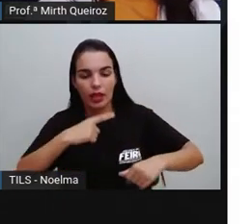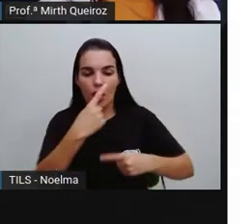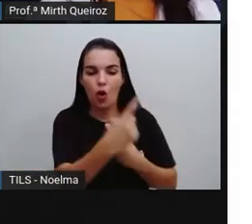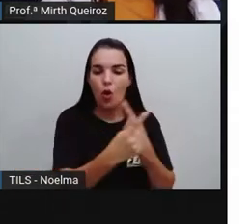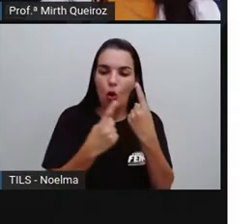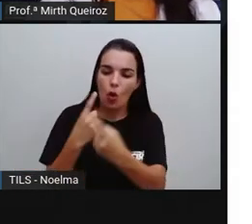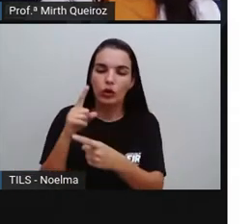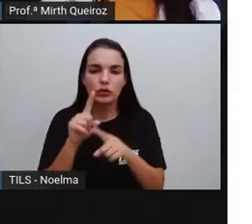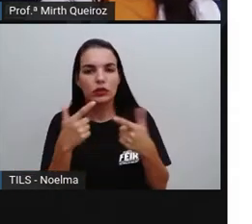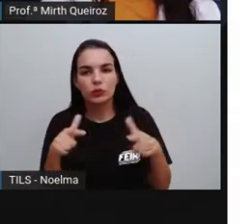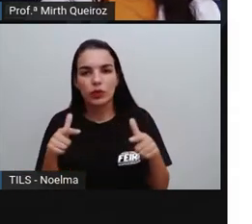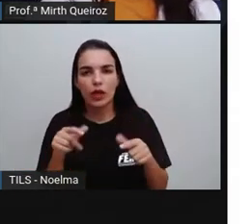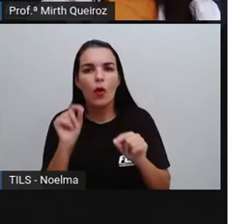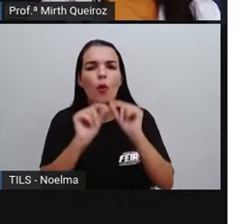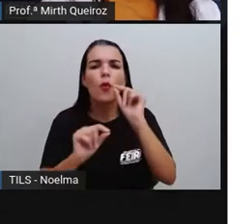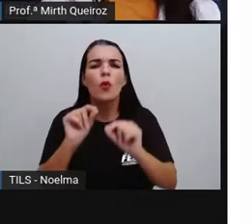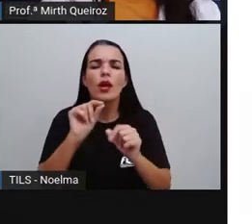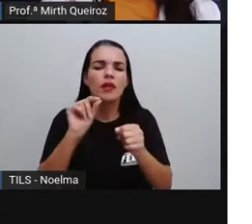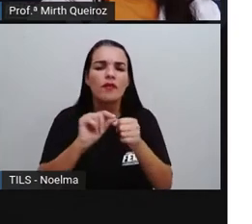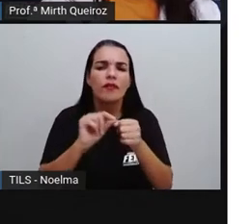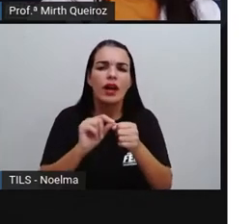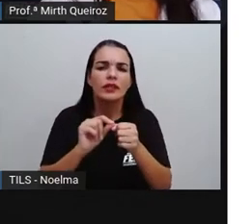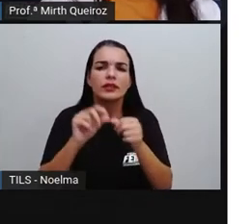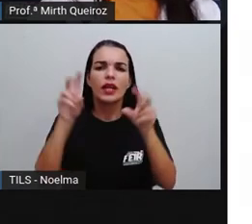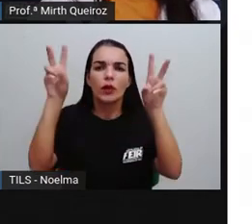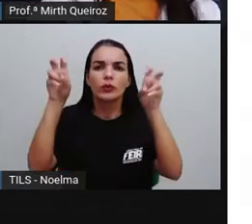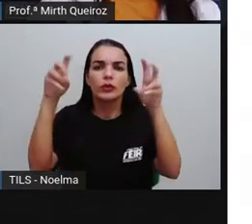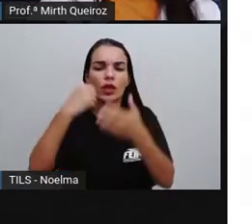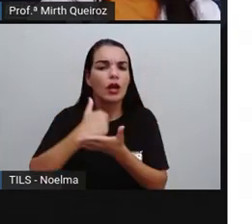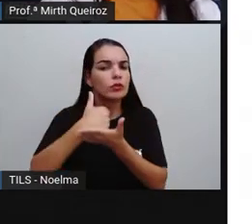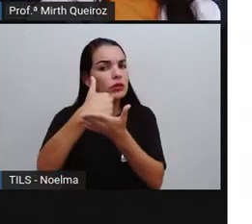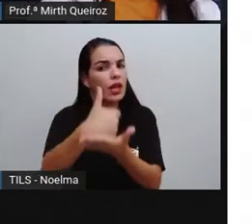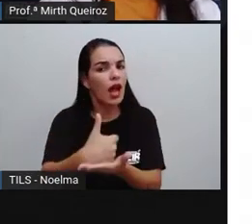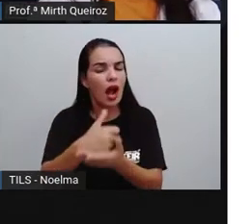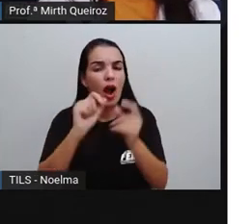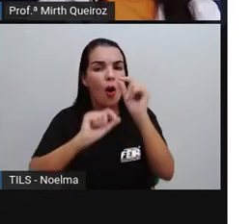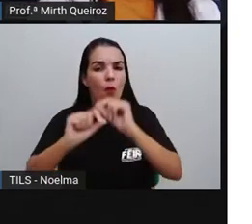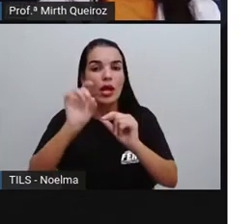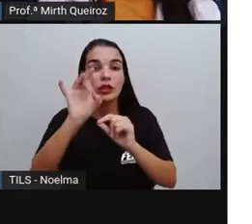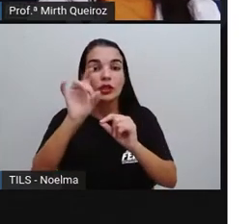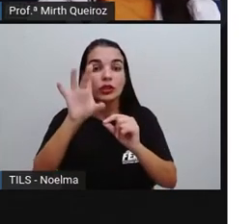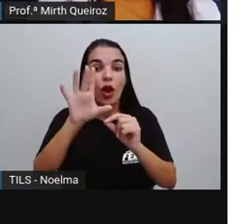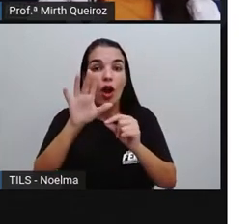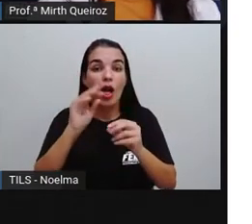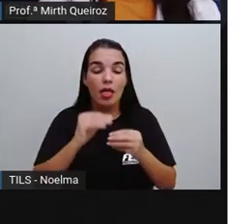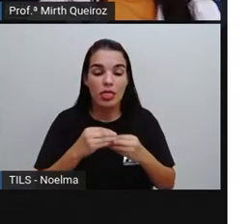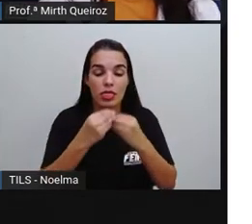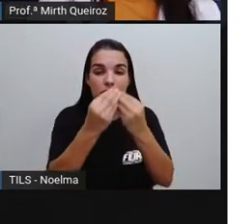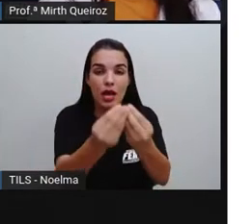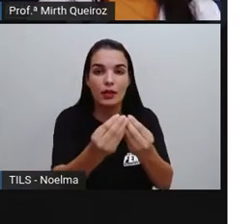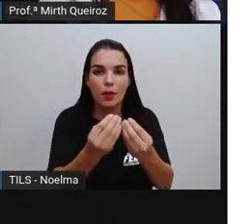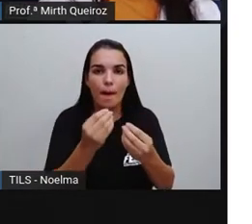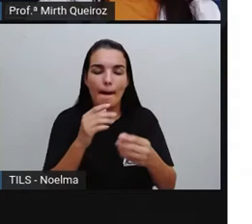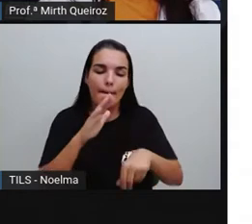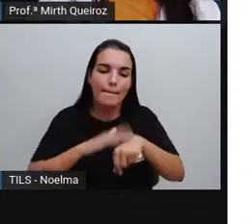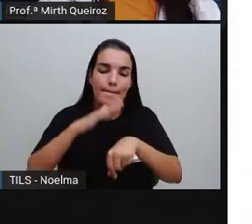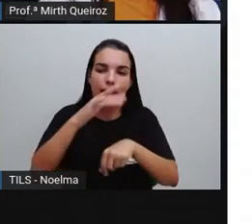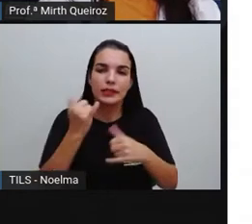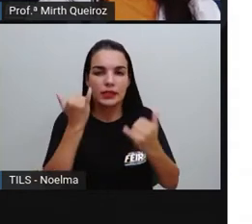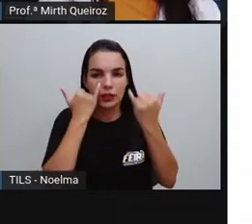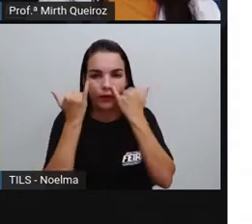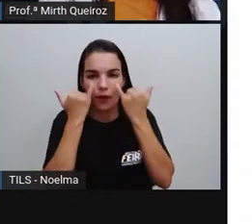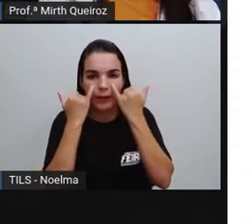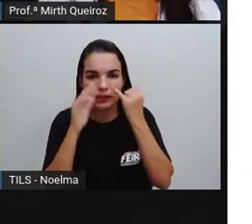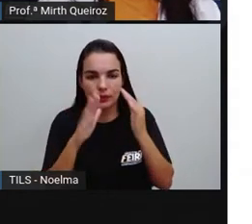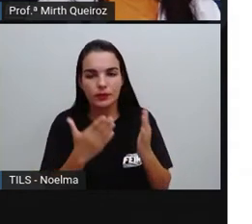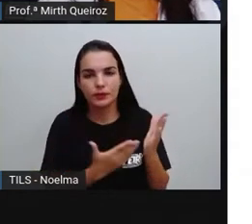sua função é complementar o título principal, acrescentando-lhe apenas algumas informações a mais. Por